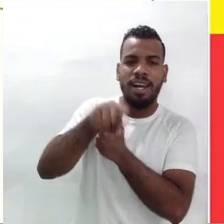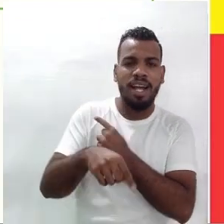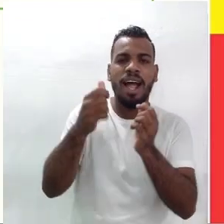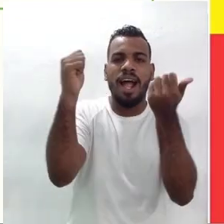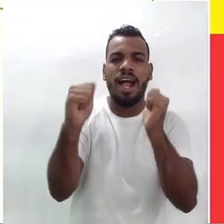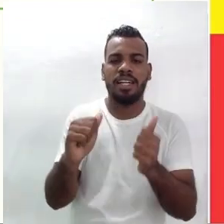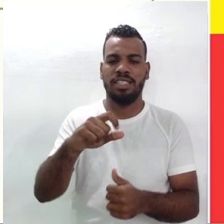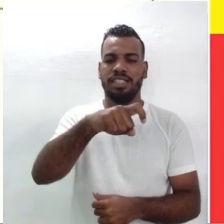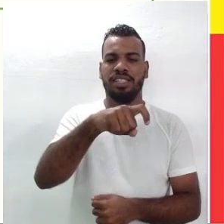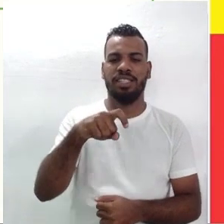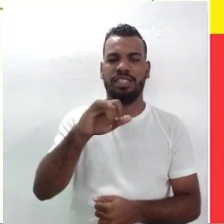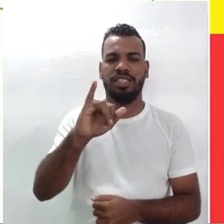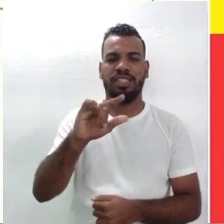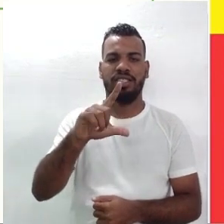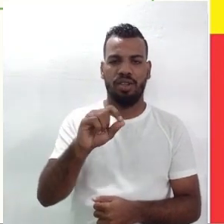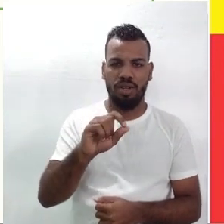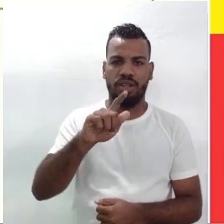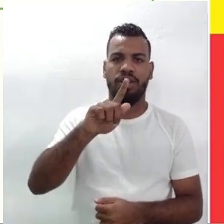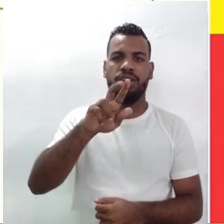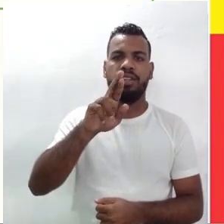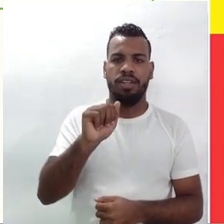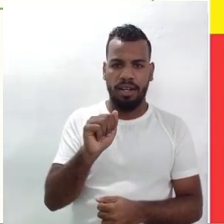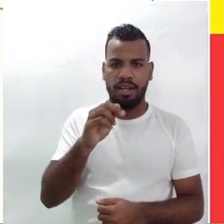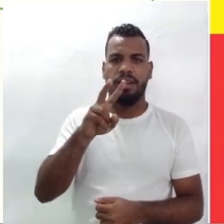ela retrata, na verdade,